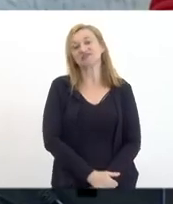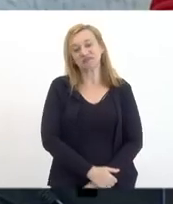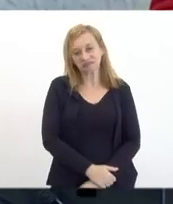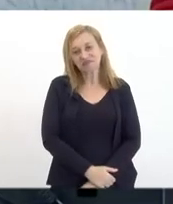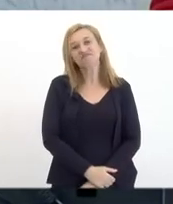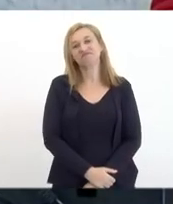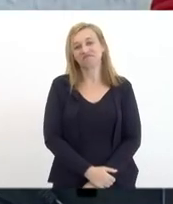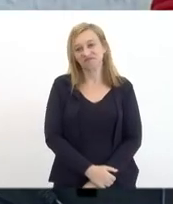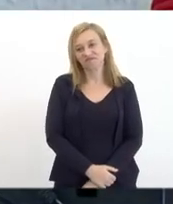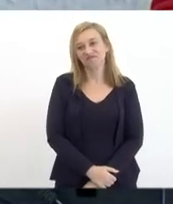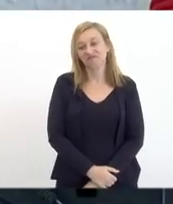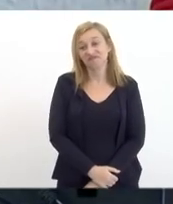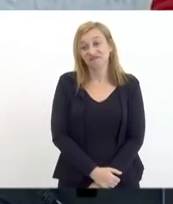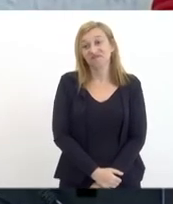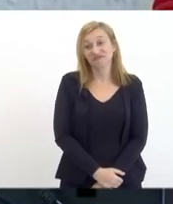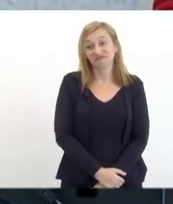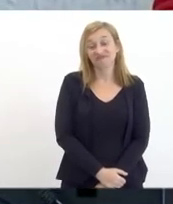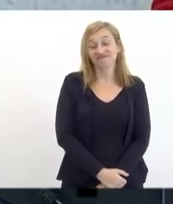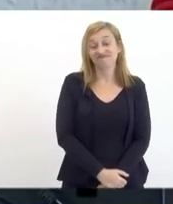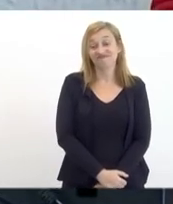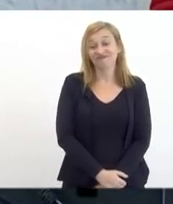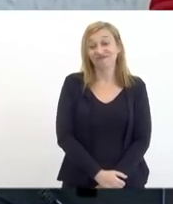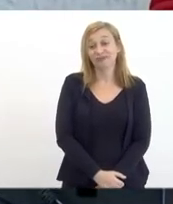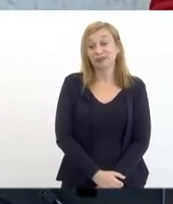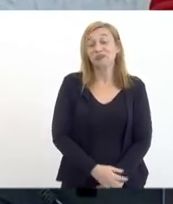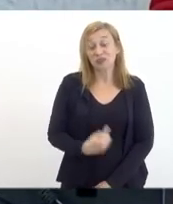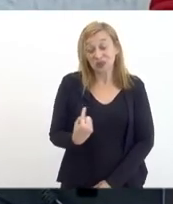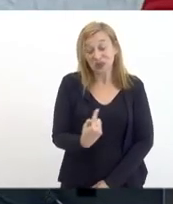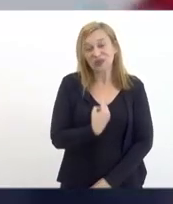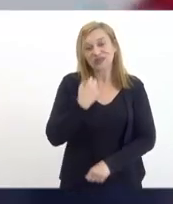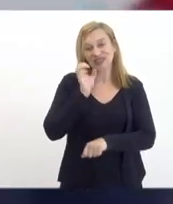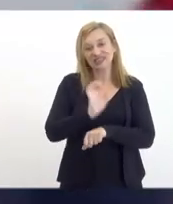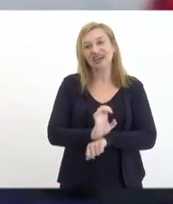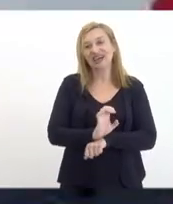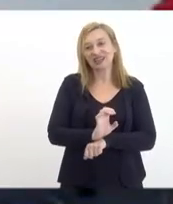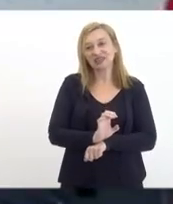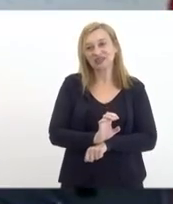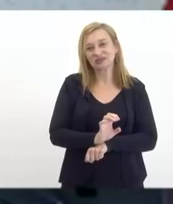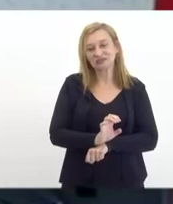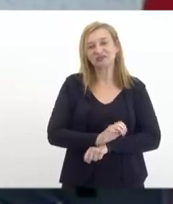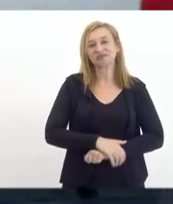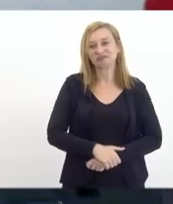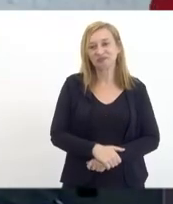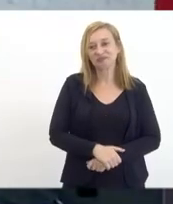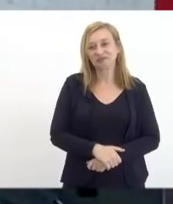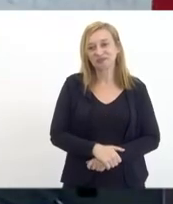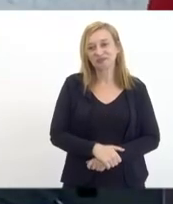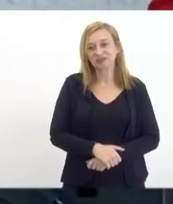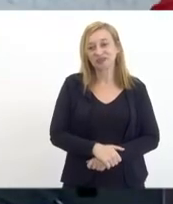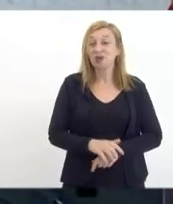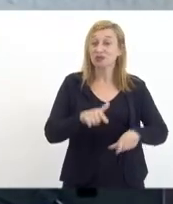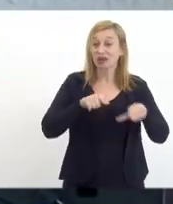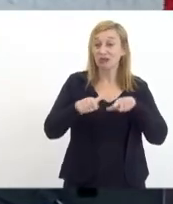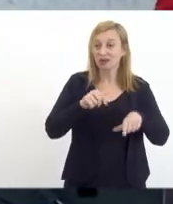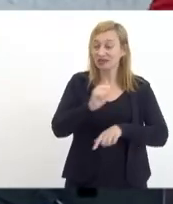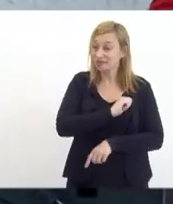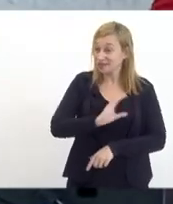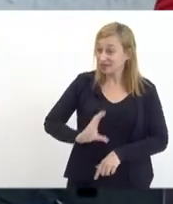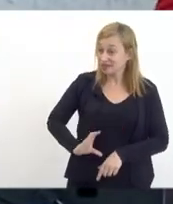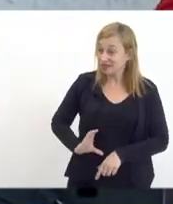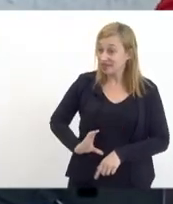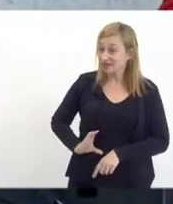e sem dúvida nenhuma o nosso estado o trabalho que o deputado André Siciliano vem